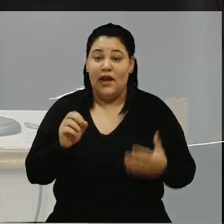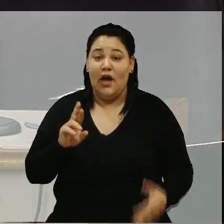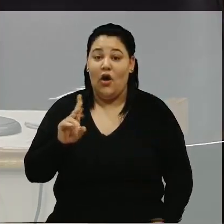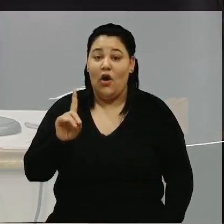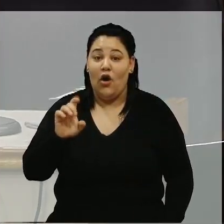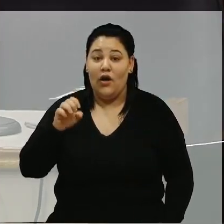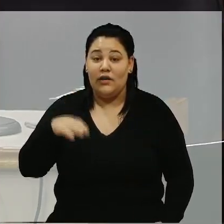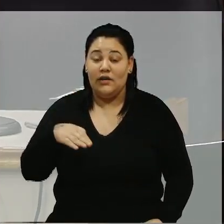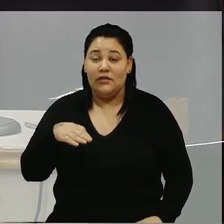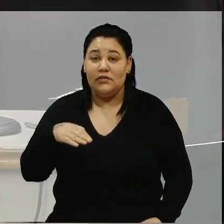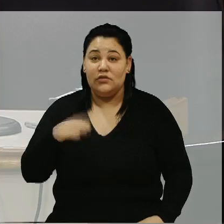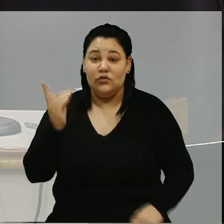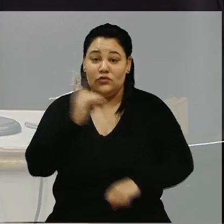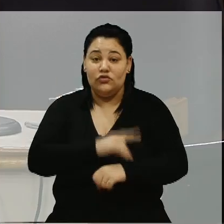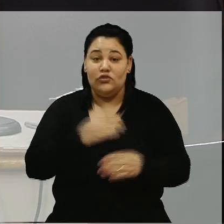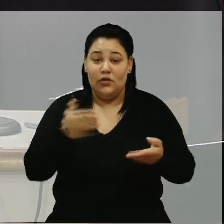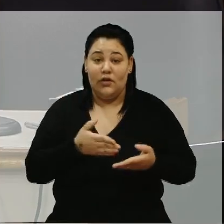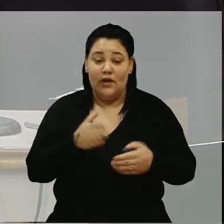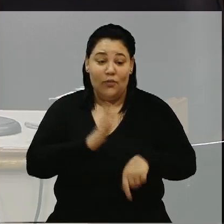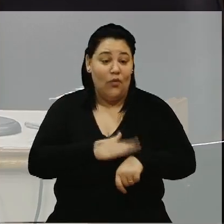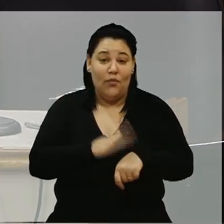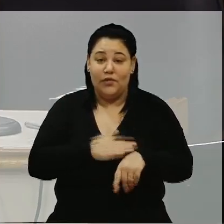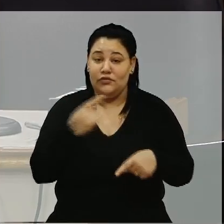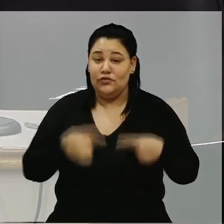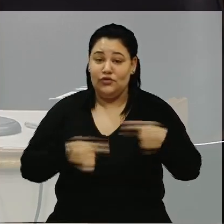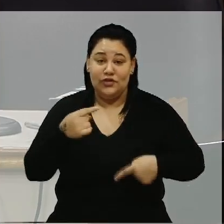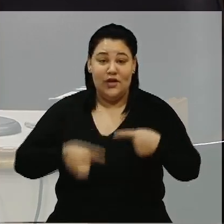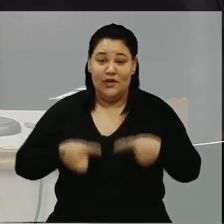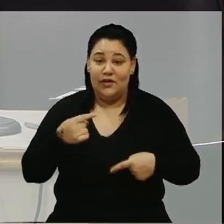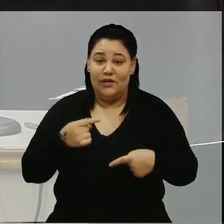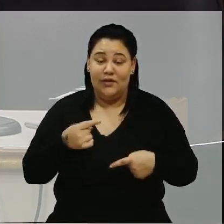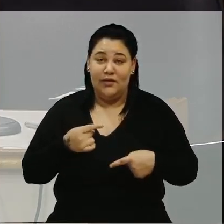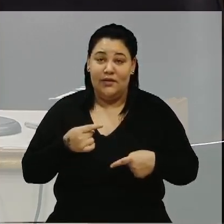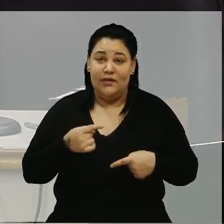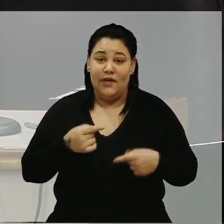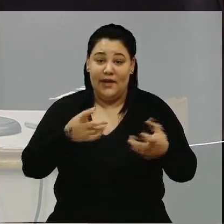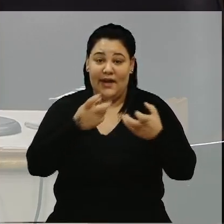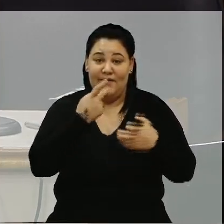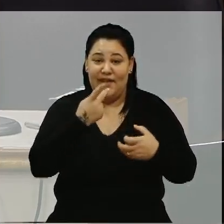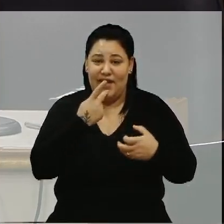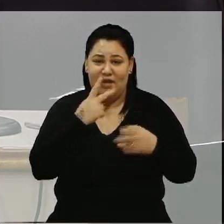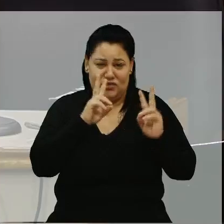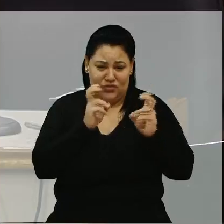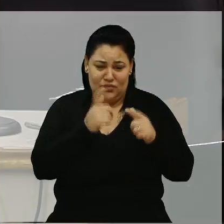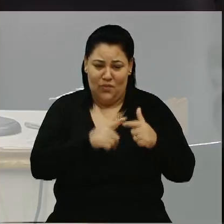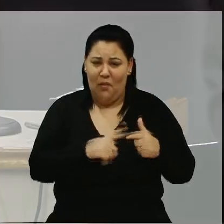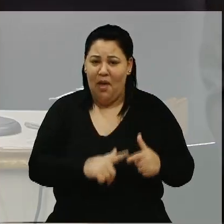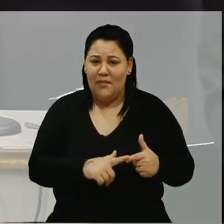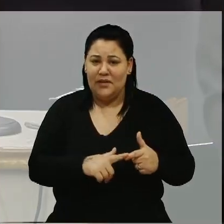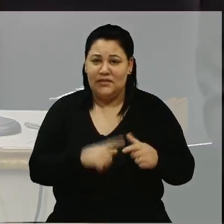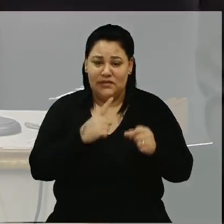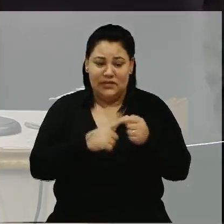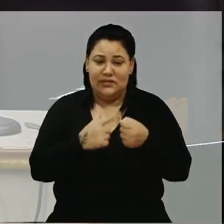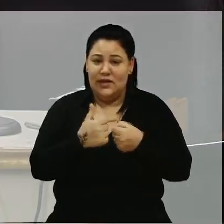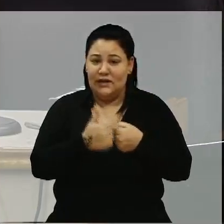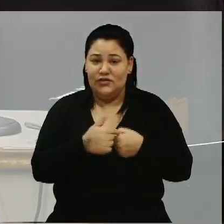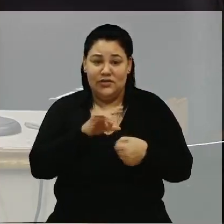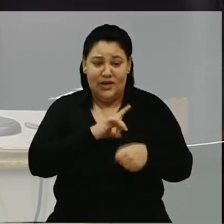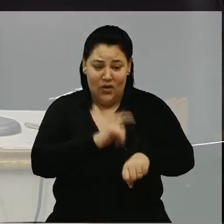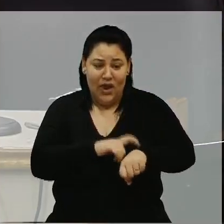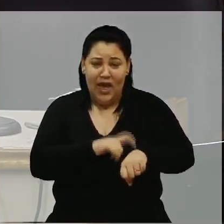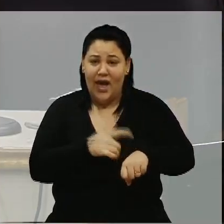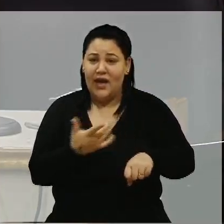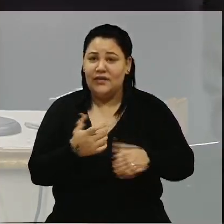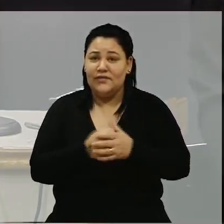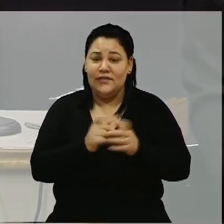É o momento de discutir. É o momento de discutir. Quer falar sobre os problemas da cidade? Tem o grande expediente, inclusive o